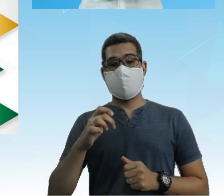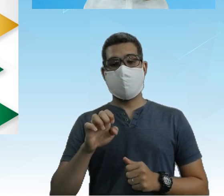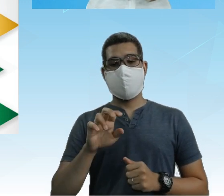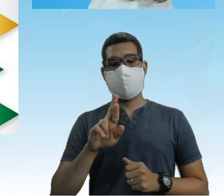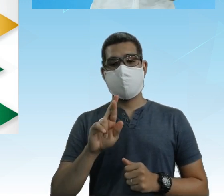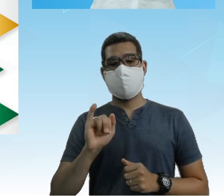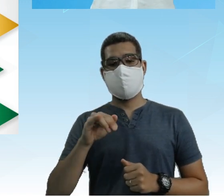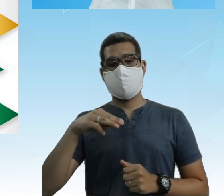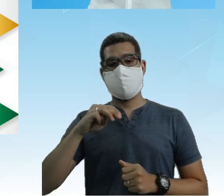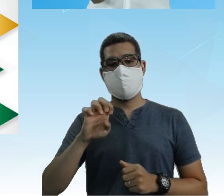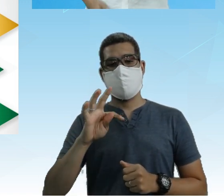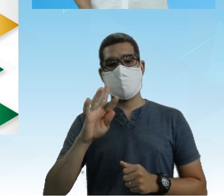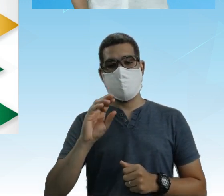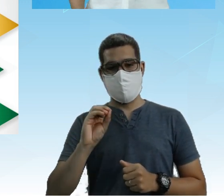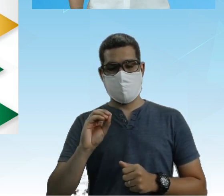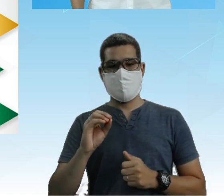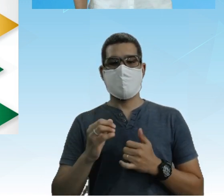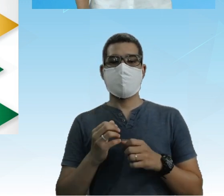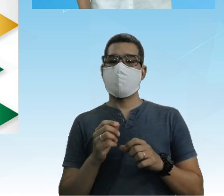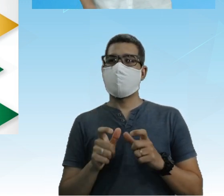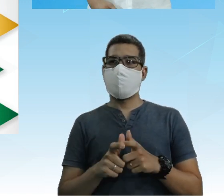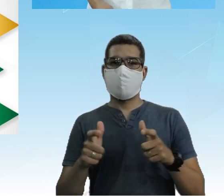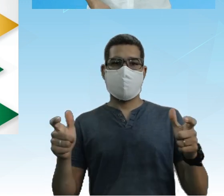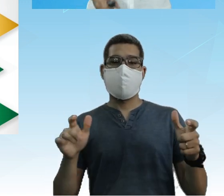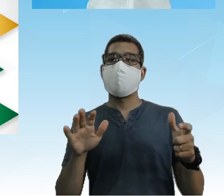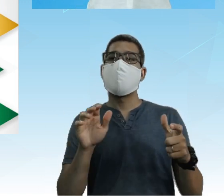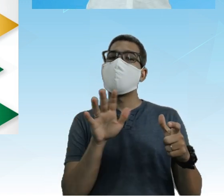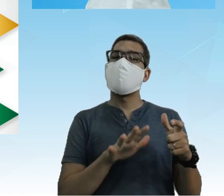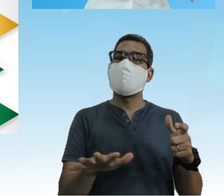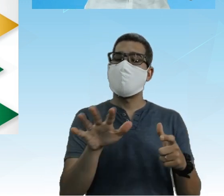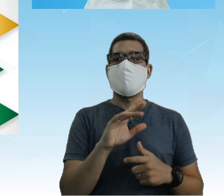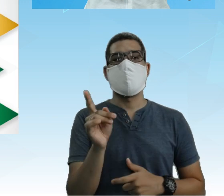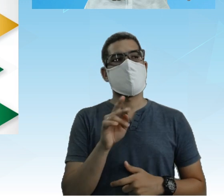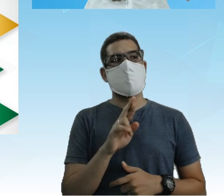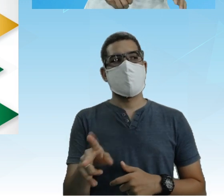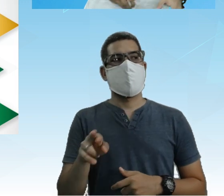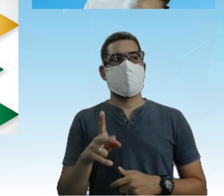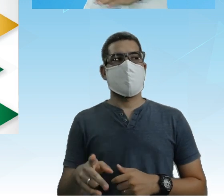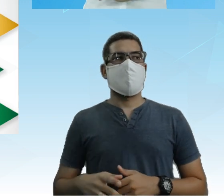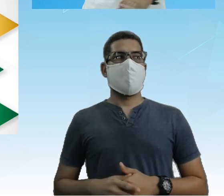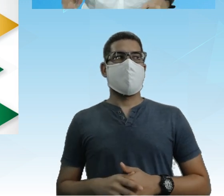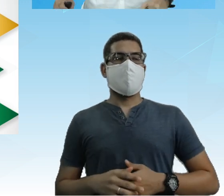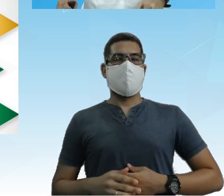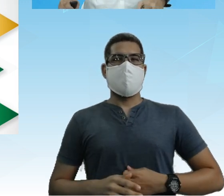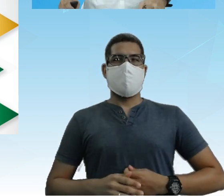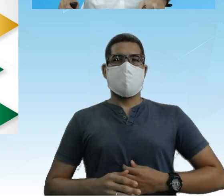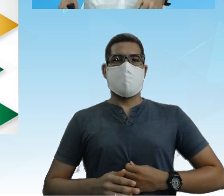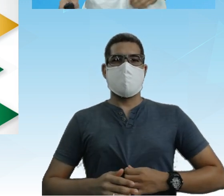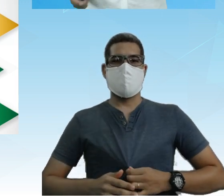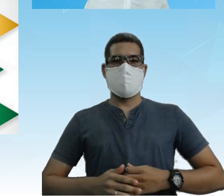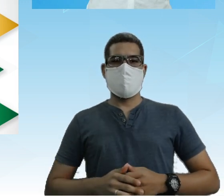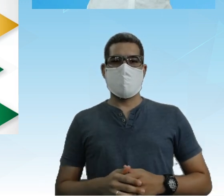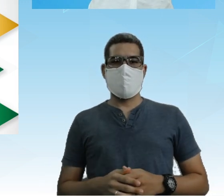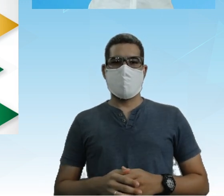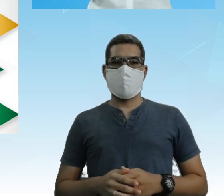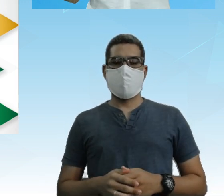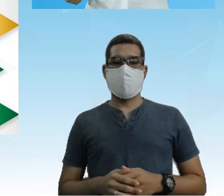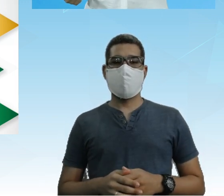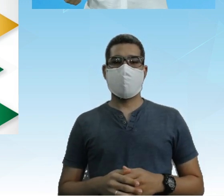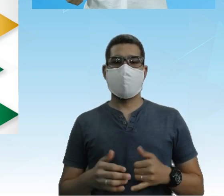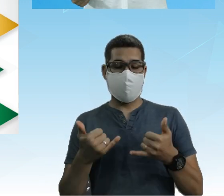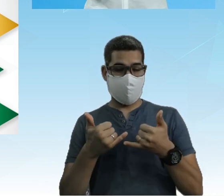Ele vai proporcionalmente A área não Por favor Não confunde, tá? Porque a área não tem a ver Com essa